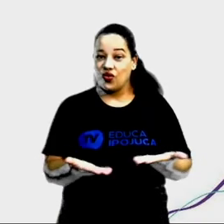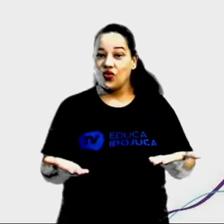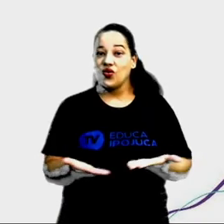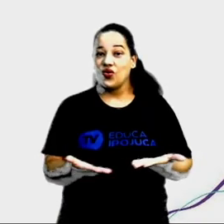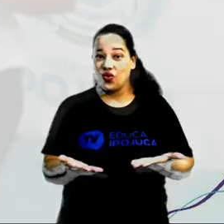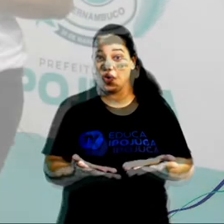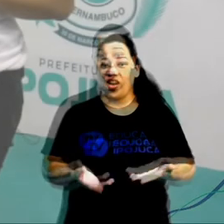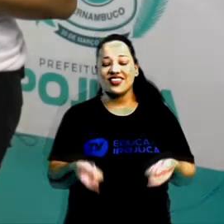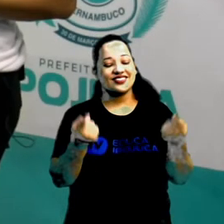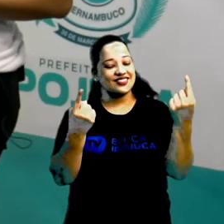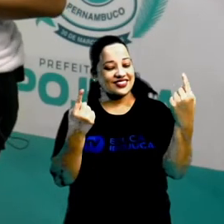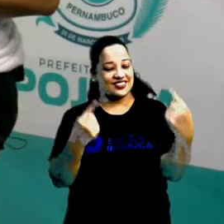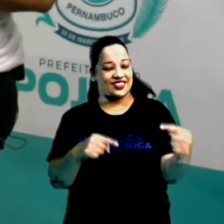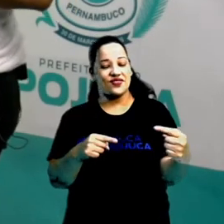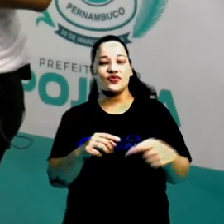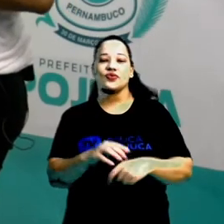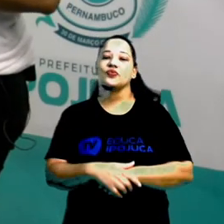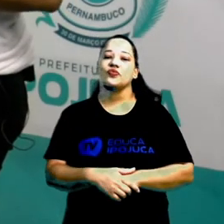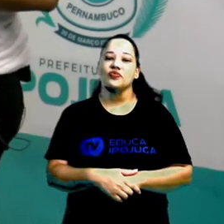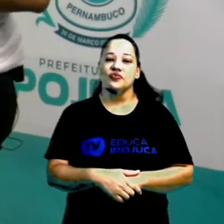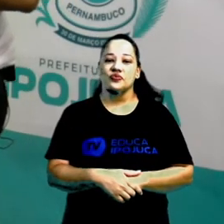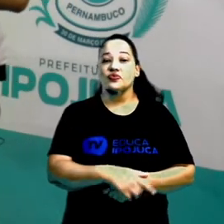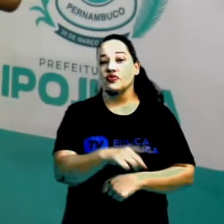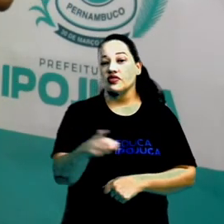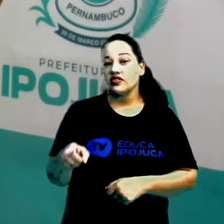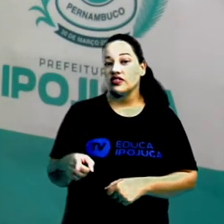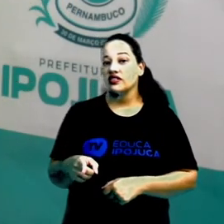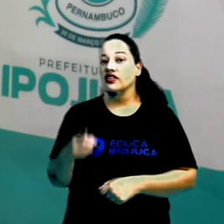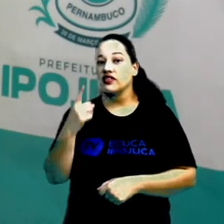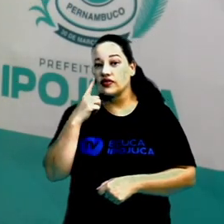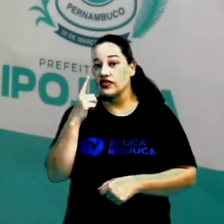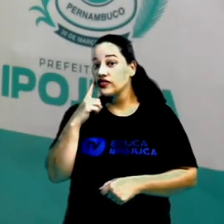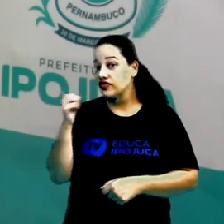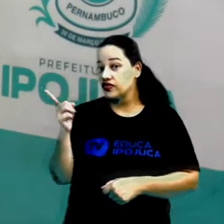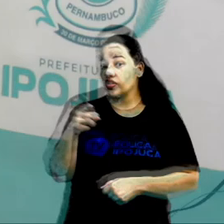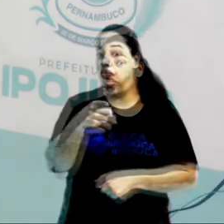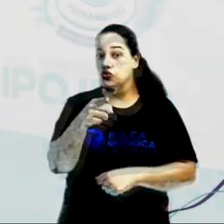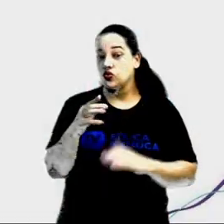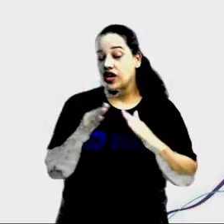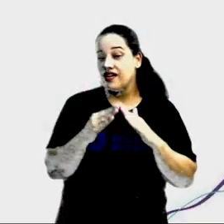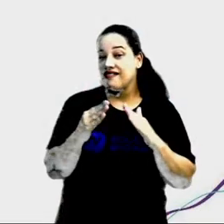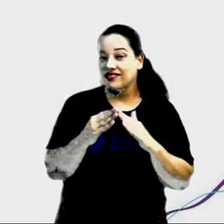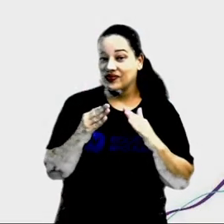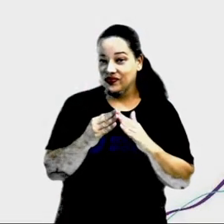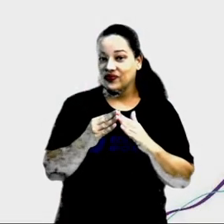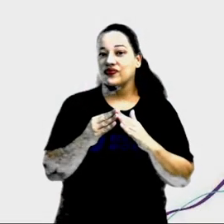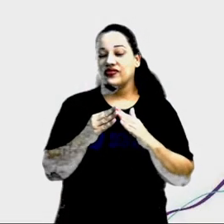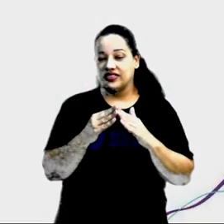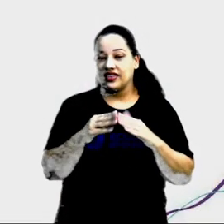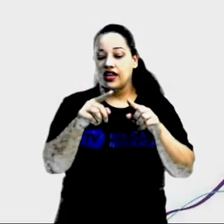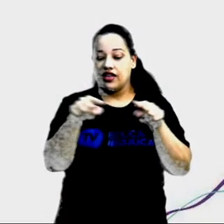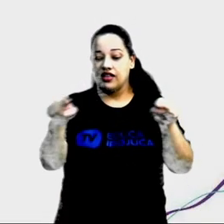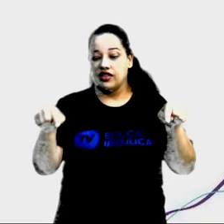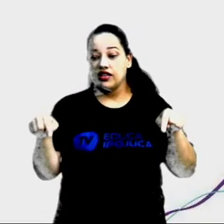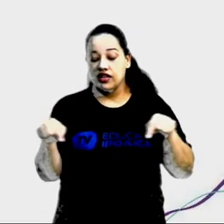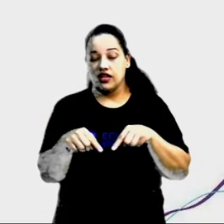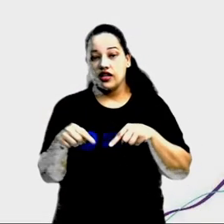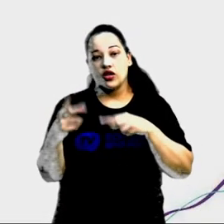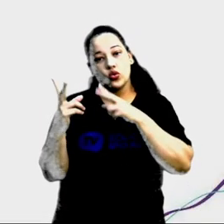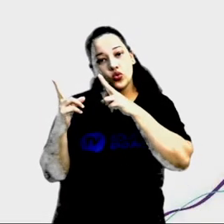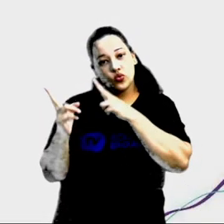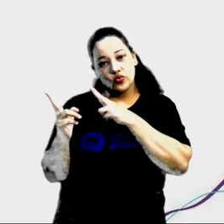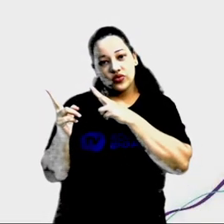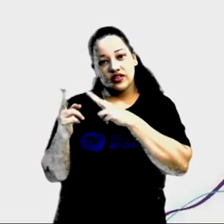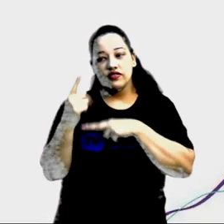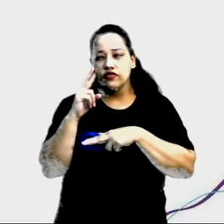Chegou a hora do nosso desafio. Observe o que tem no seu quarto. E em seguida, desenhe o que tem ao lado